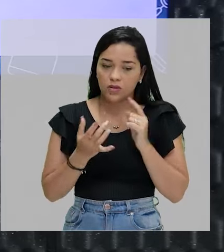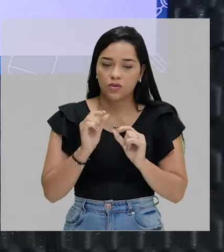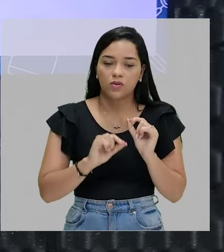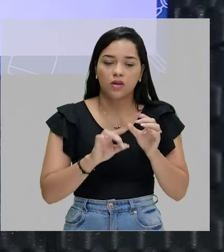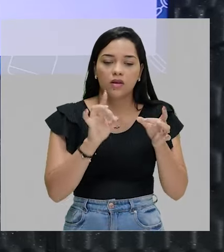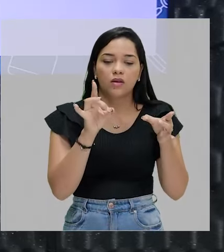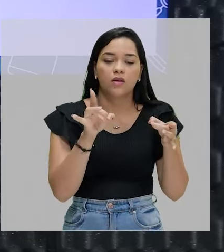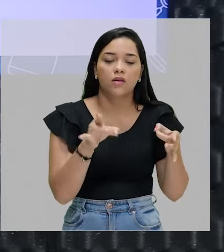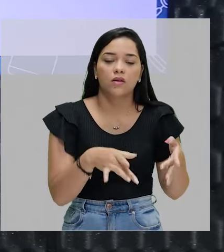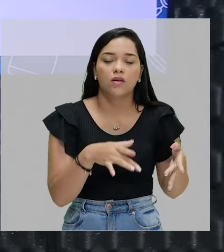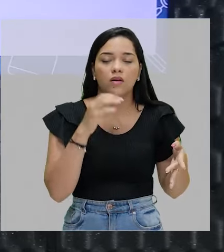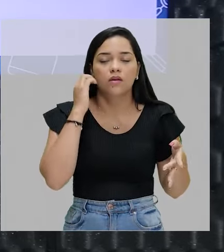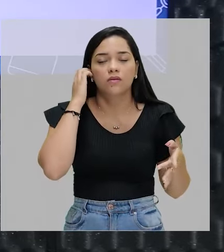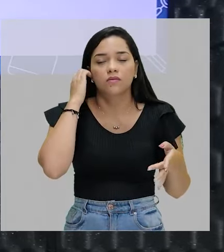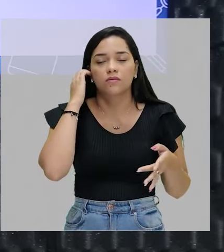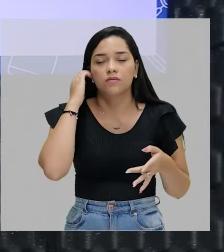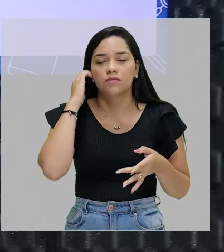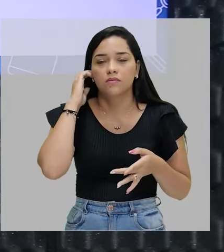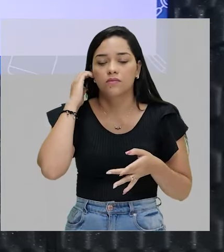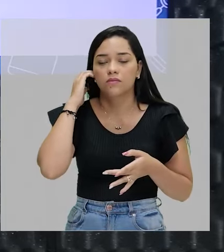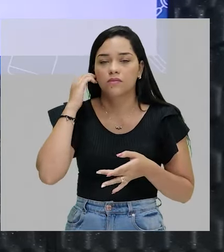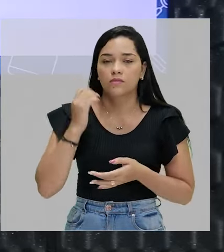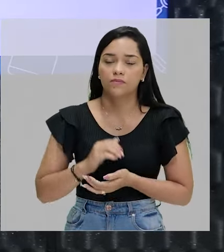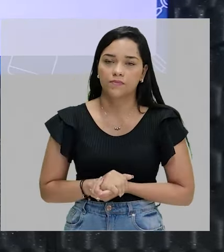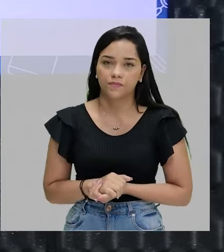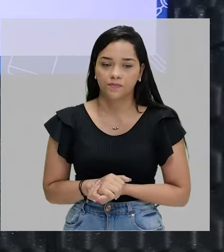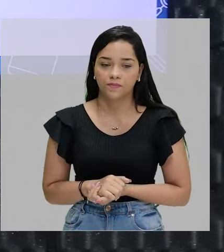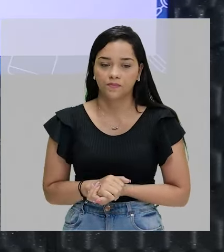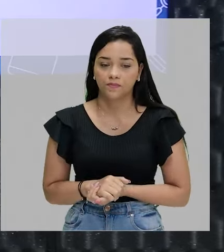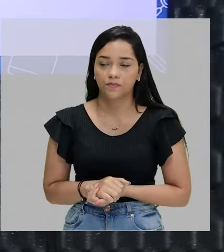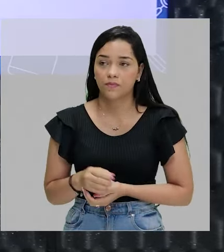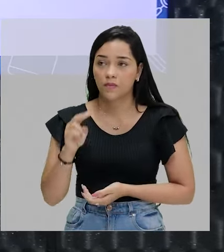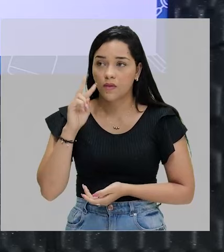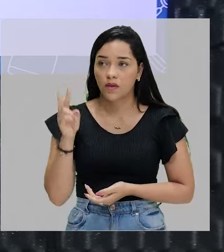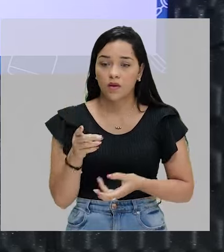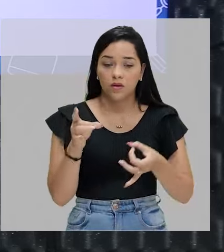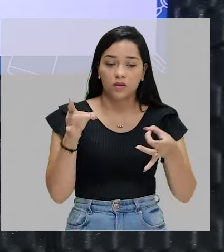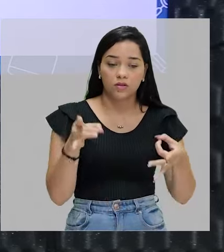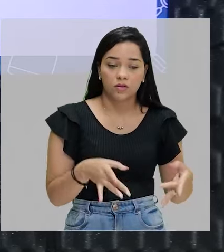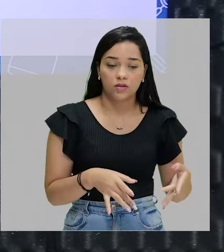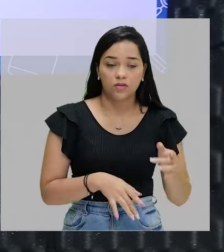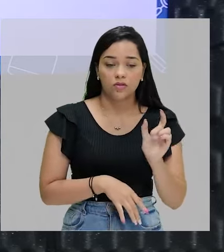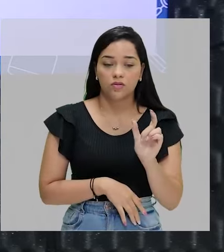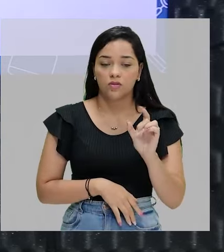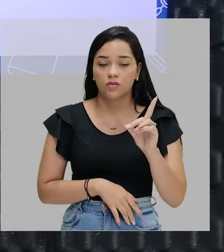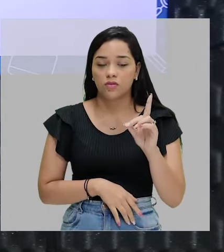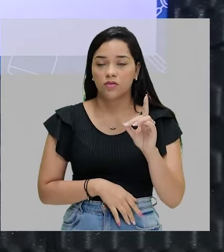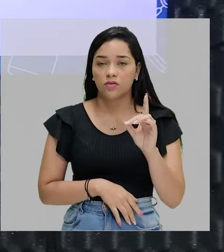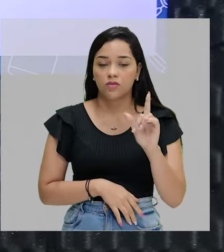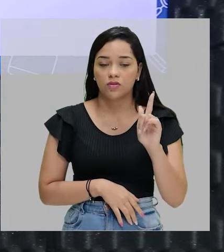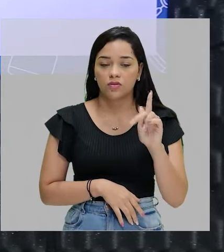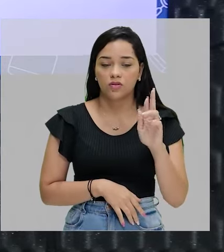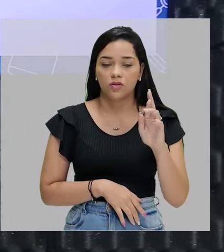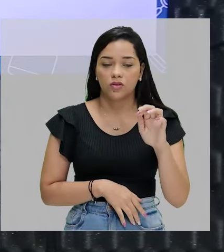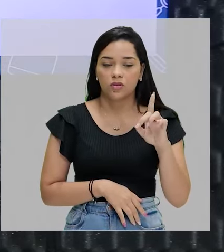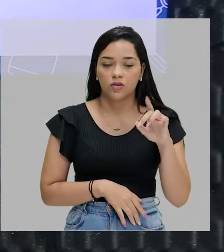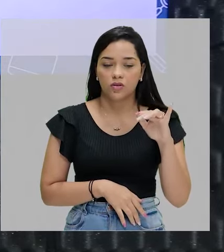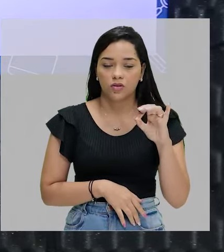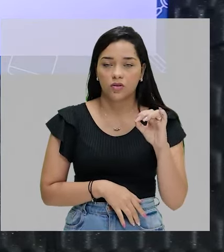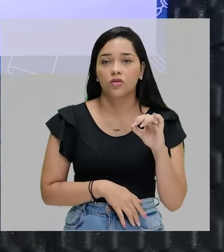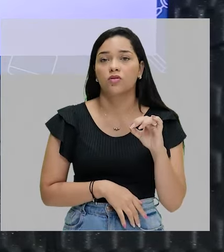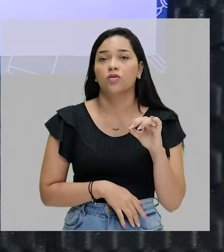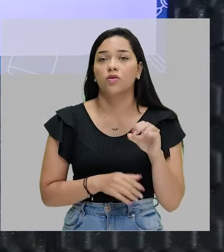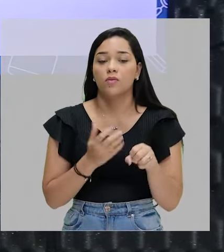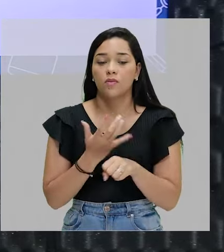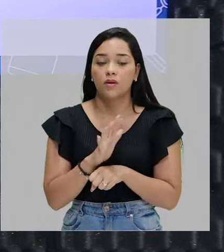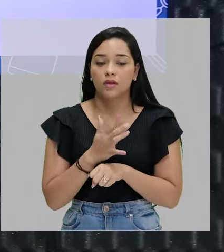deixando um acre sabor na boca. Olha, o deixando aqui, o verbo está no gerúndio, que indica uma ação em movimento.